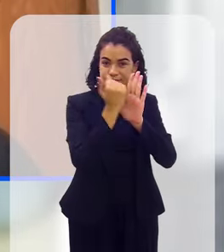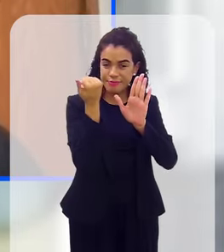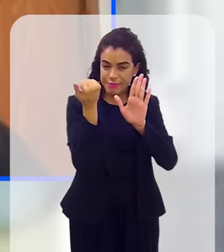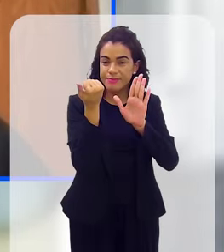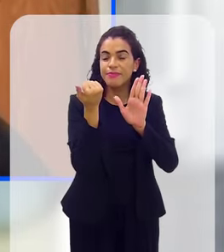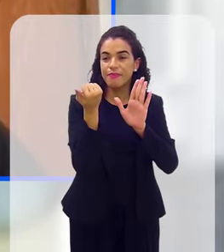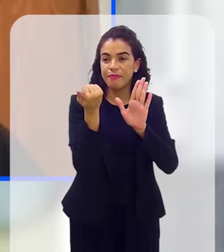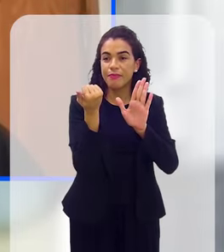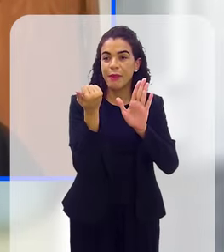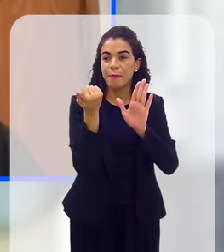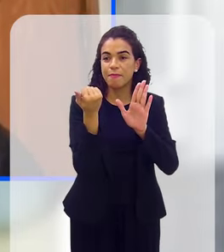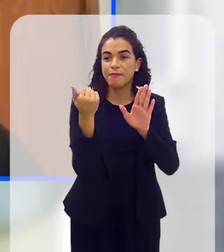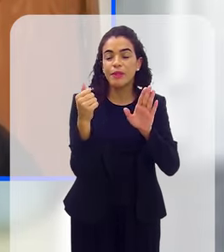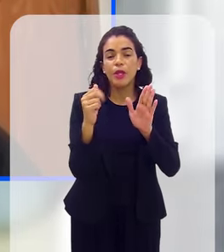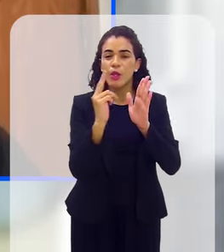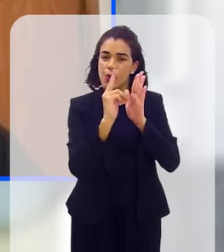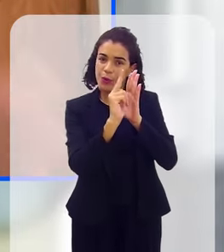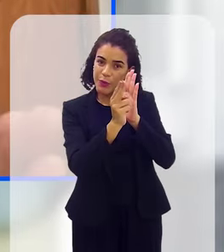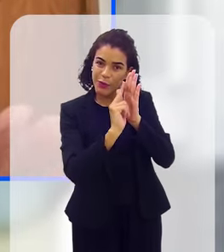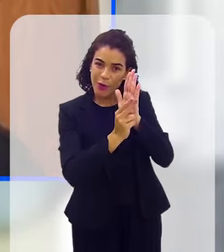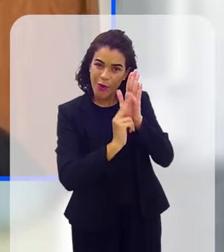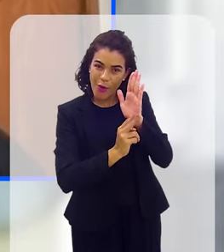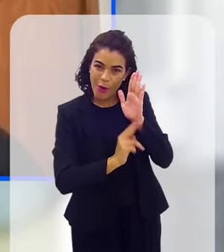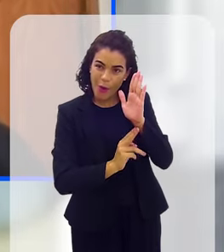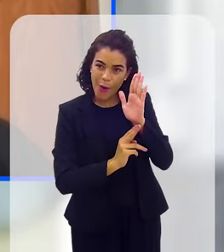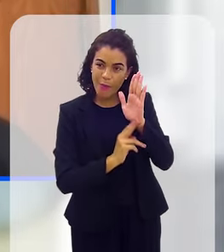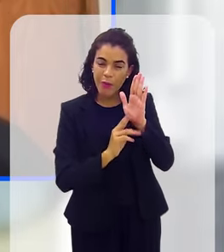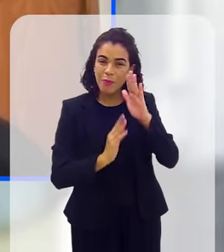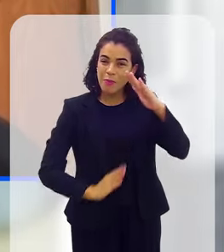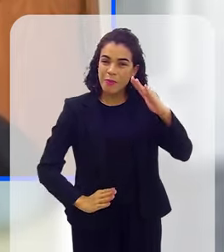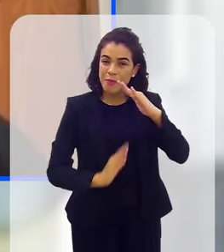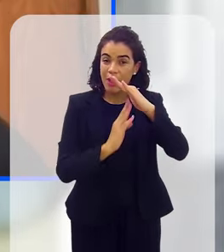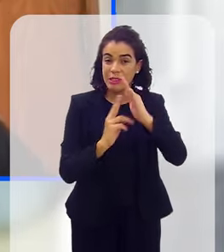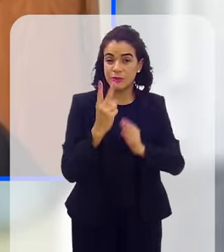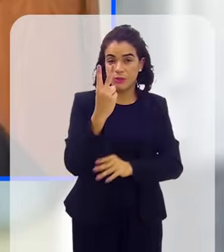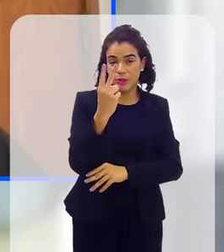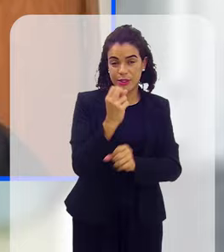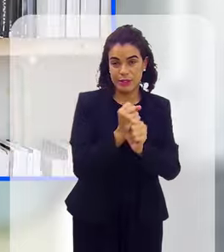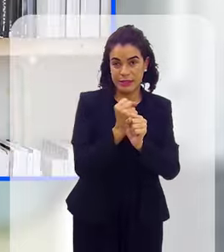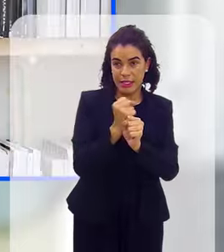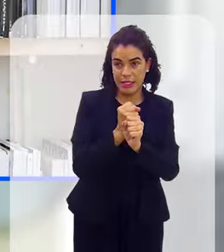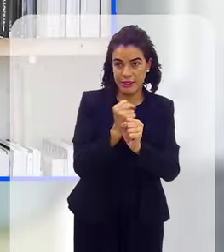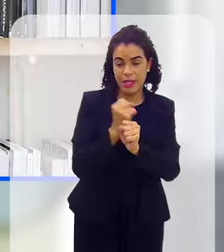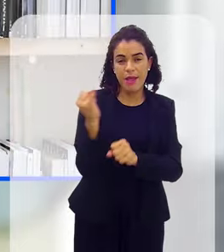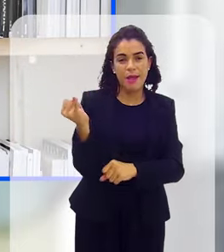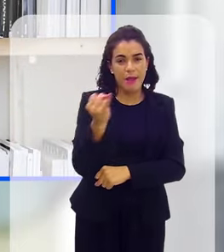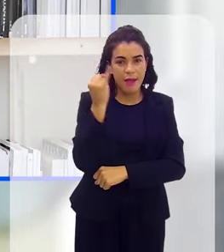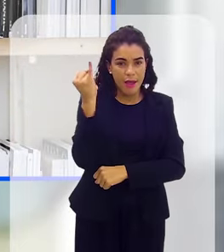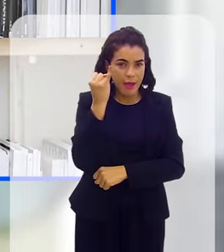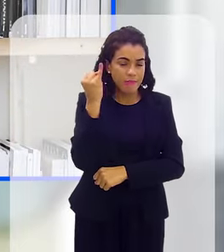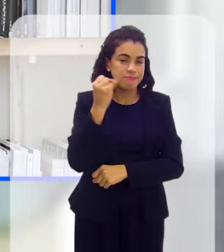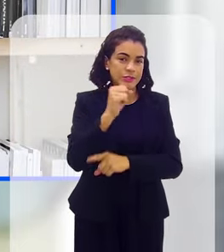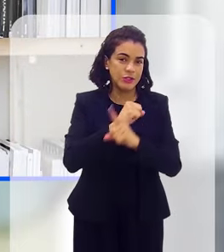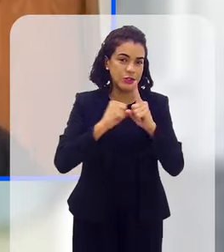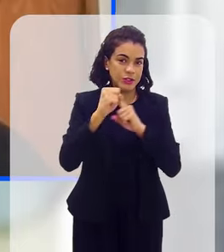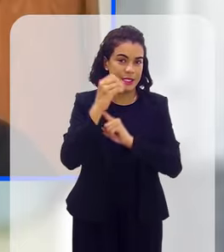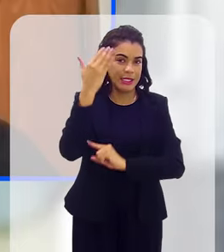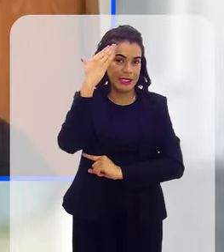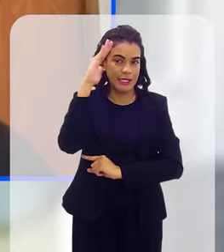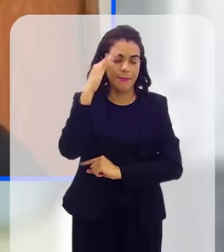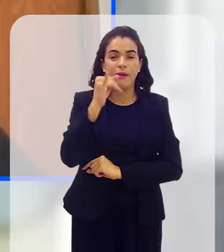lista, e os nomes ali certos, eles ficam no máximo por dois anos, então é importante que a sociedade entenda,